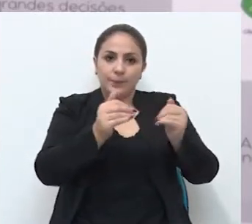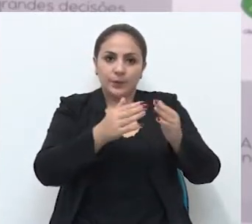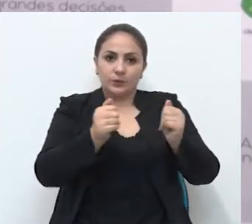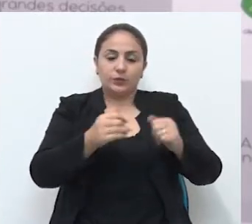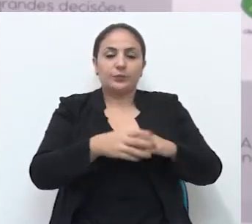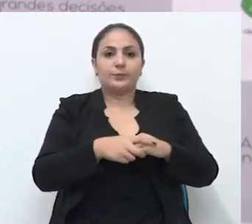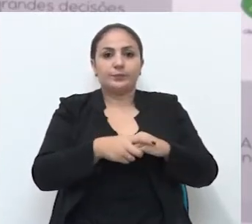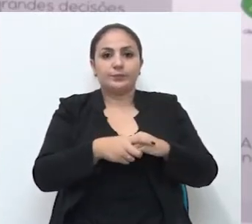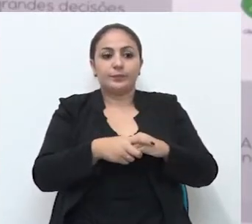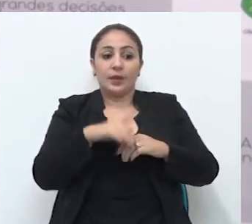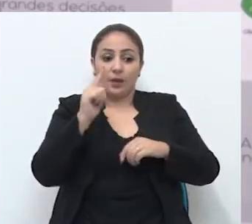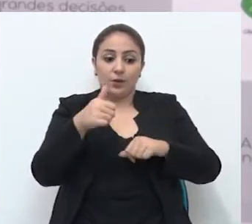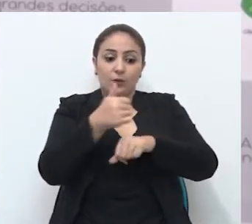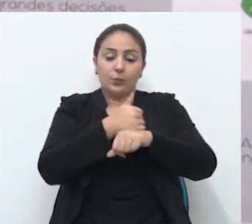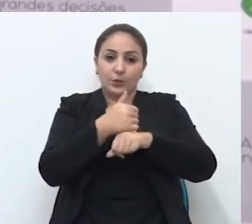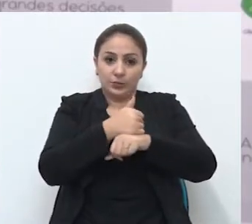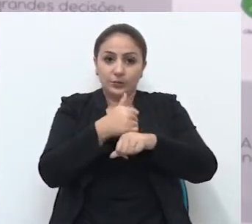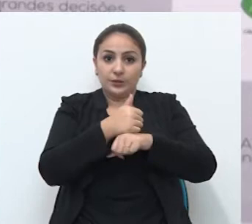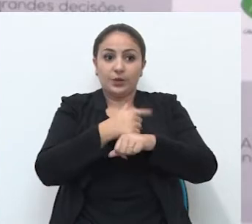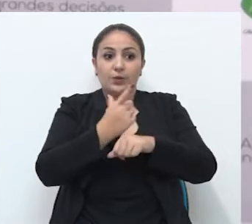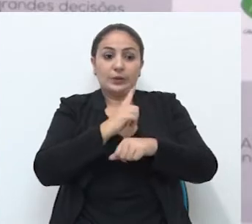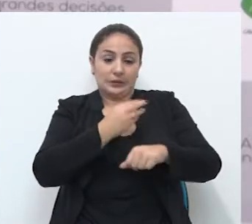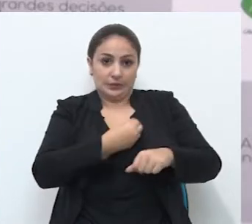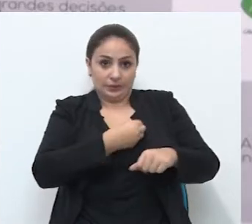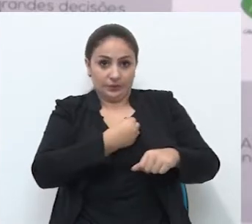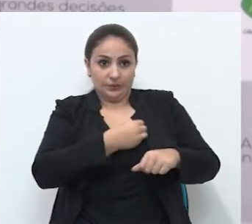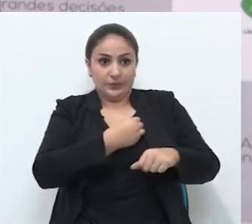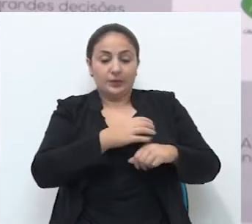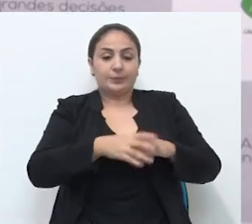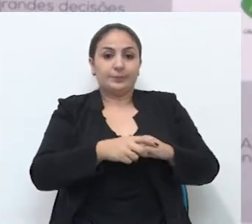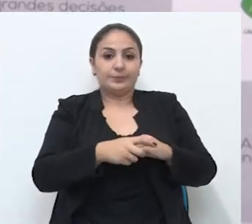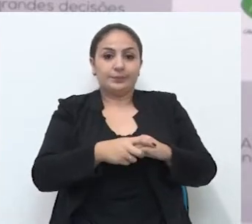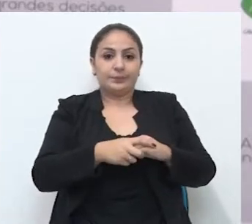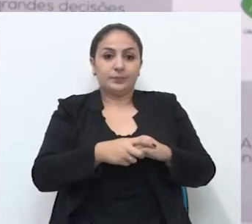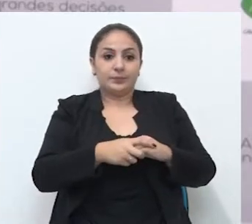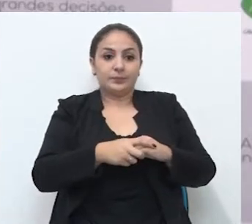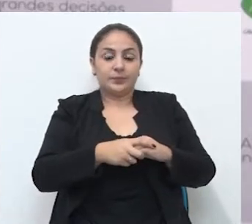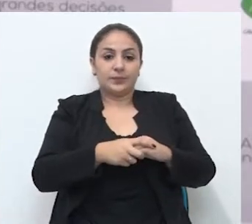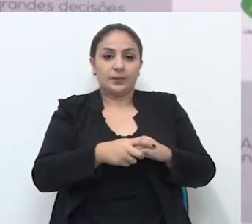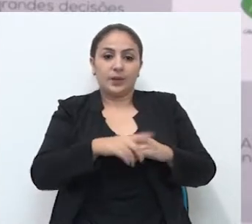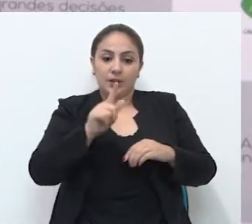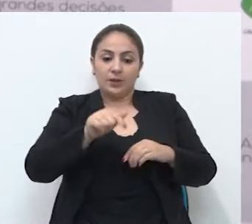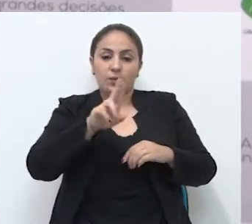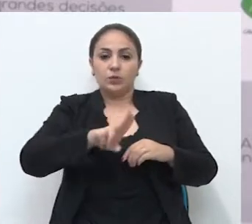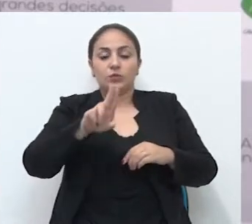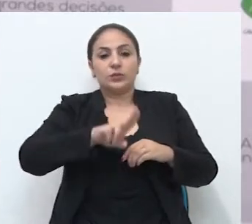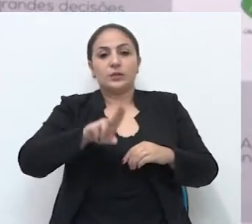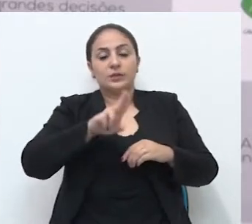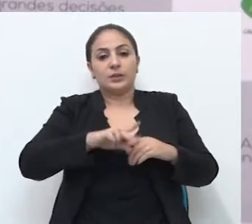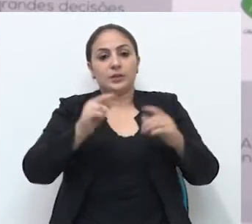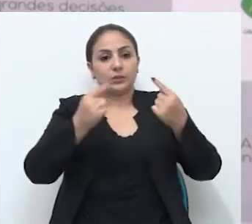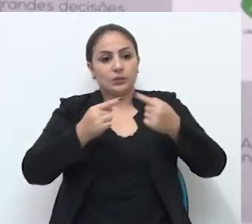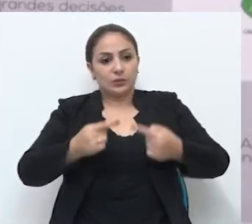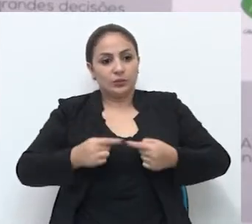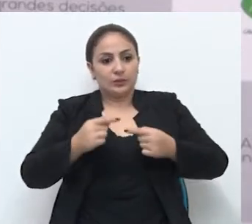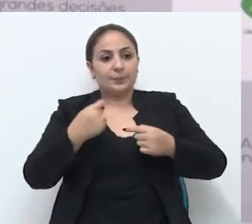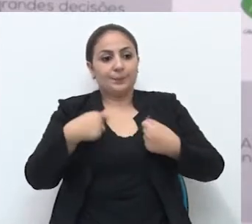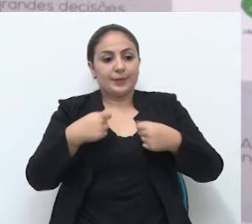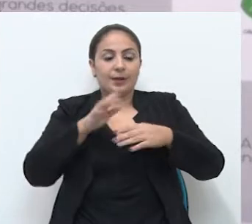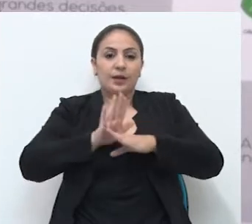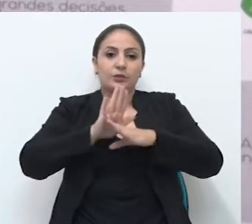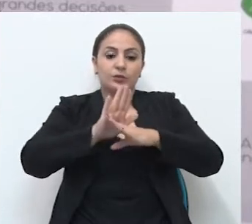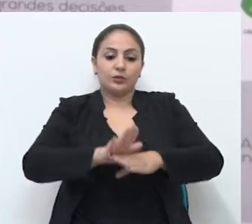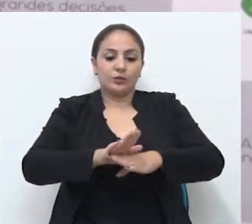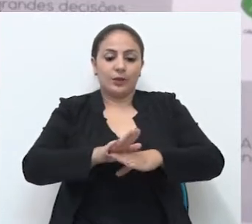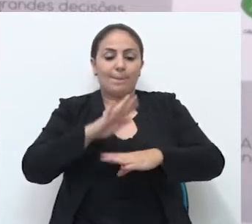solicitação. É um profissional que está, vamos dizer, sendo subutilizado na estrutura do Ipaço e que poderá